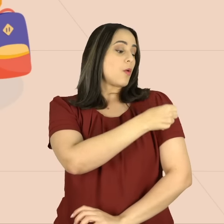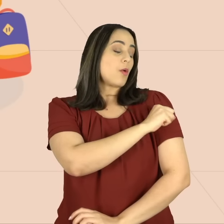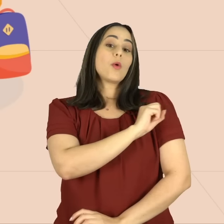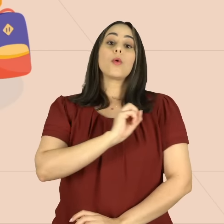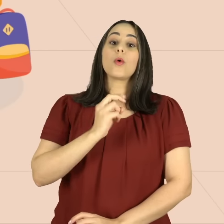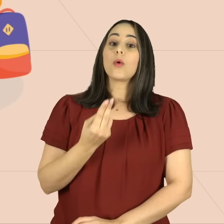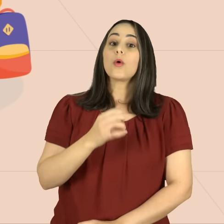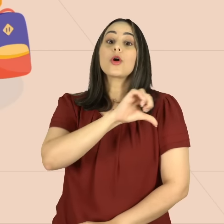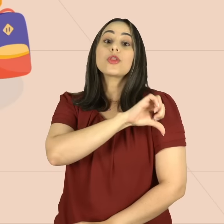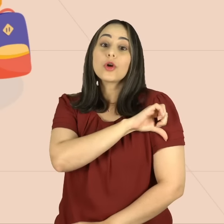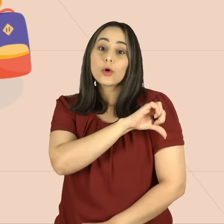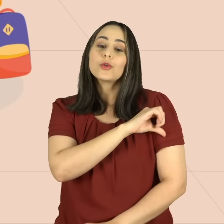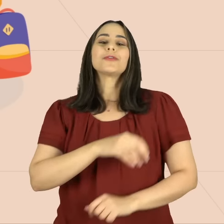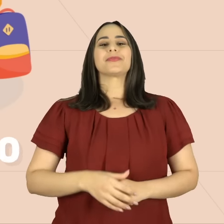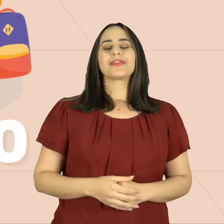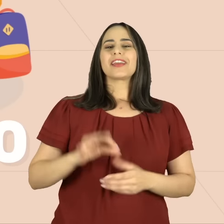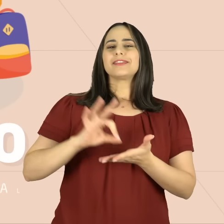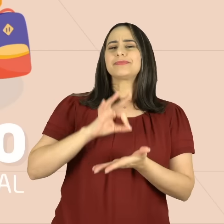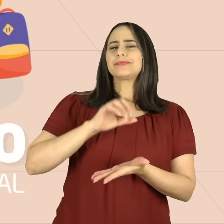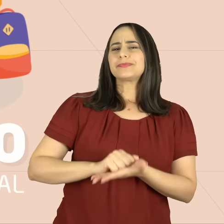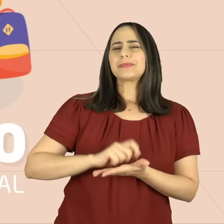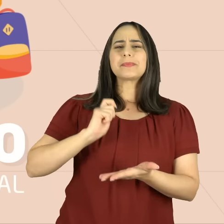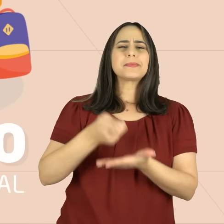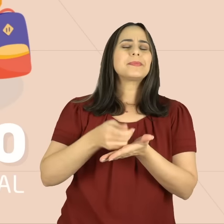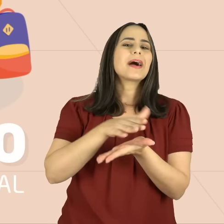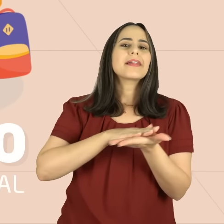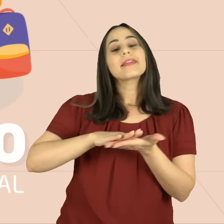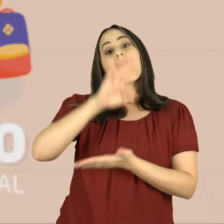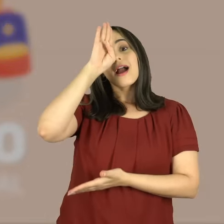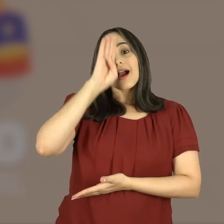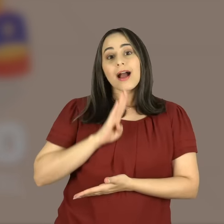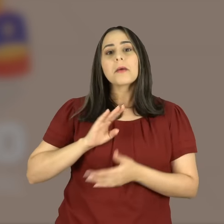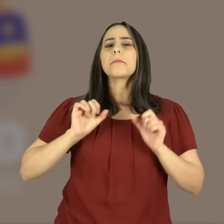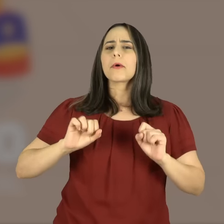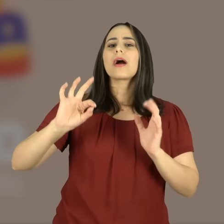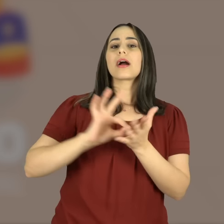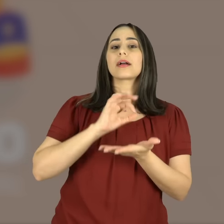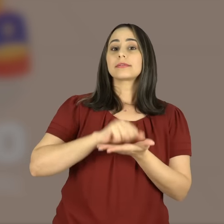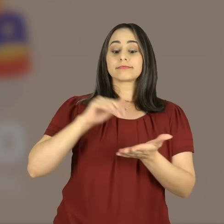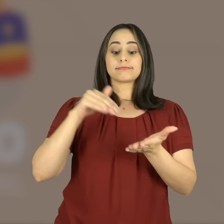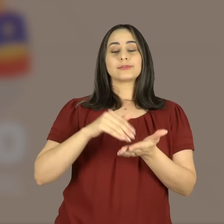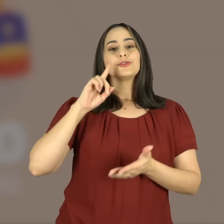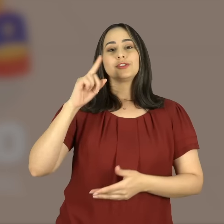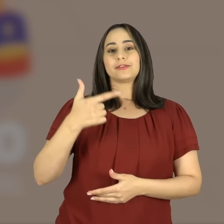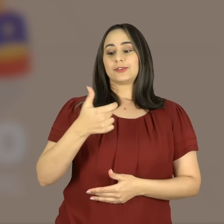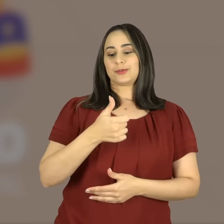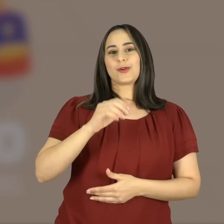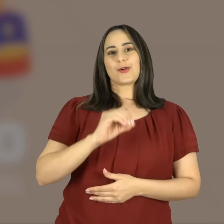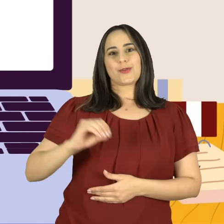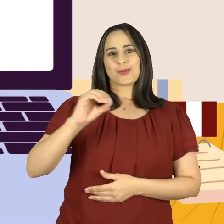Fundamental II, oitavo e nono ano. As inscrições são totalmente gratuitas e vão até 21 de outubro.